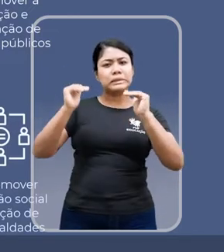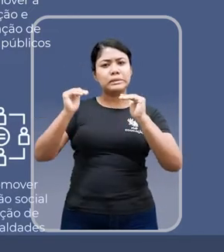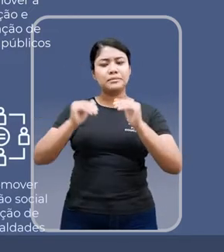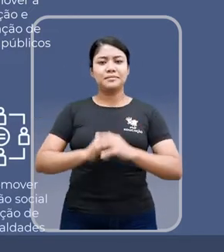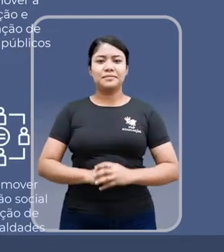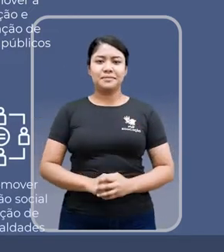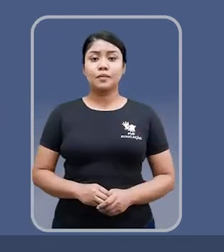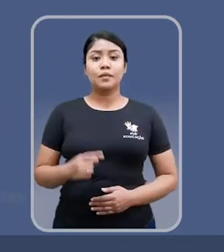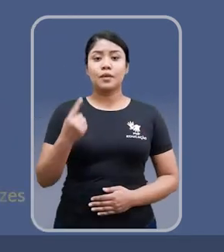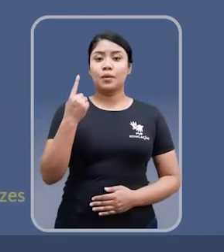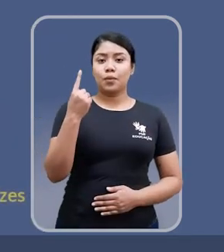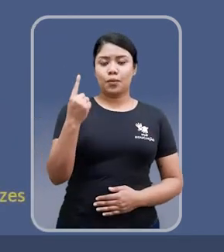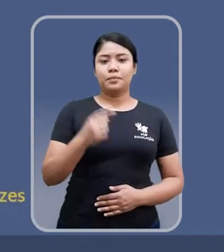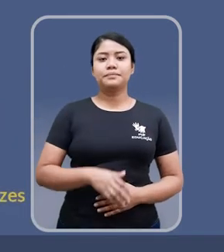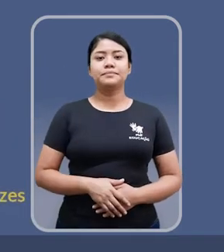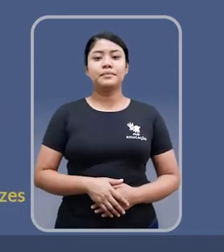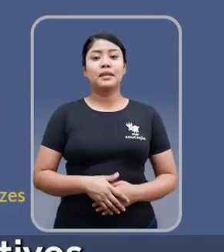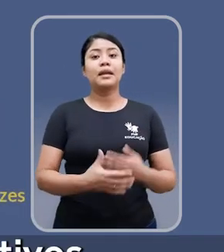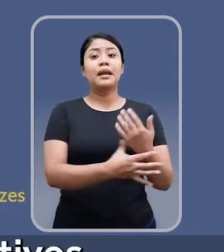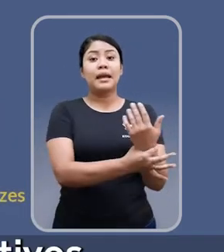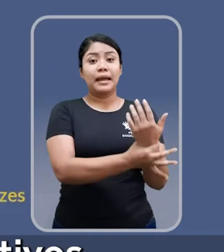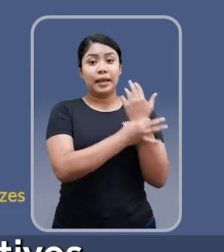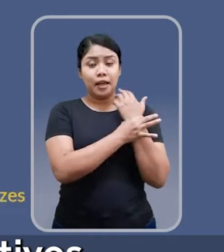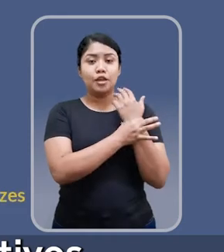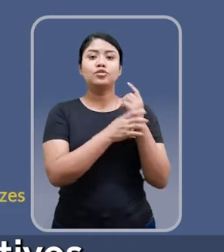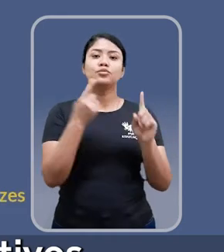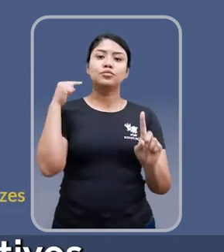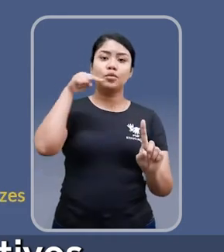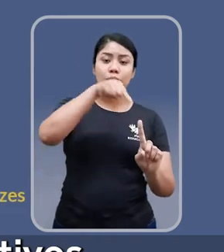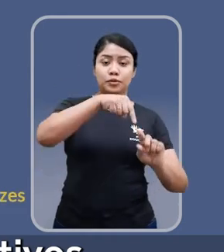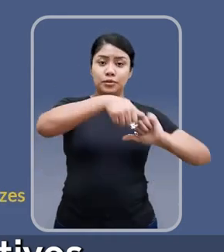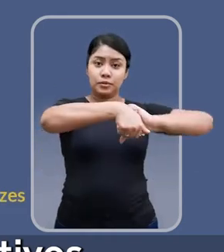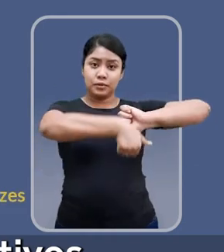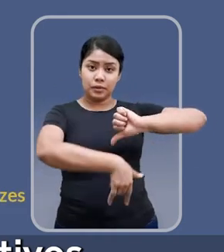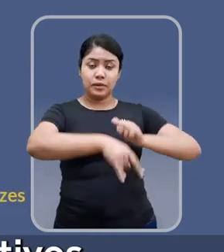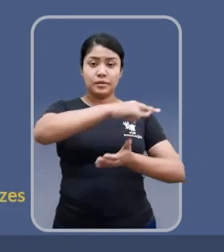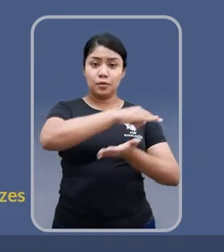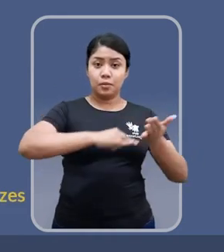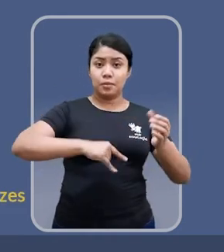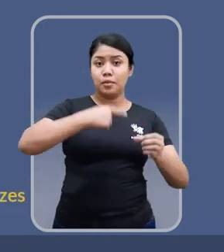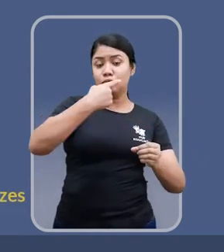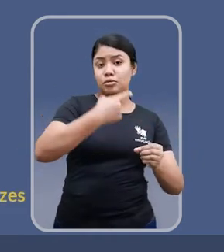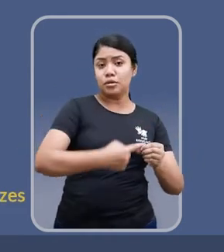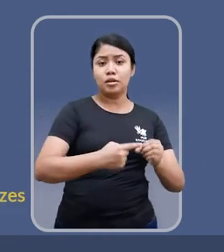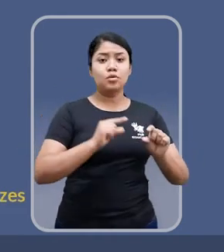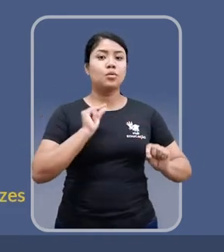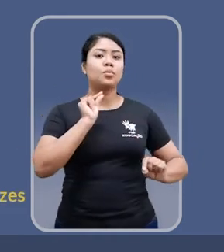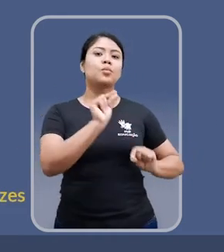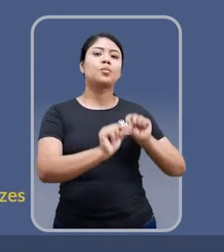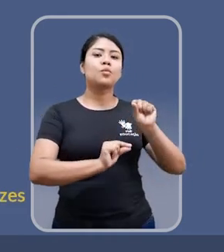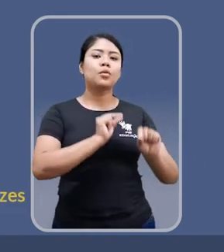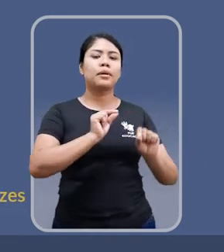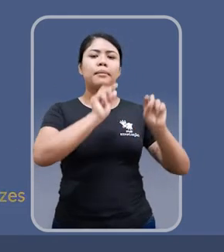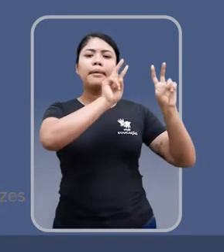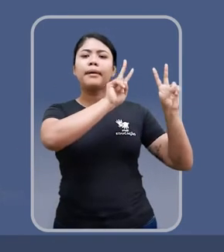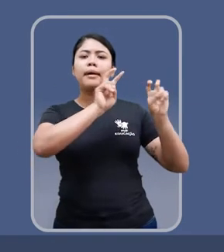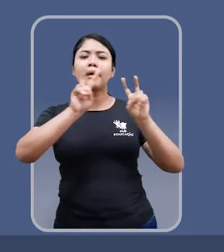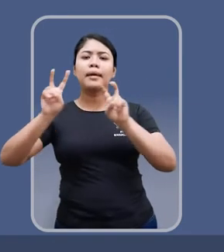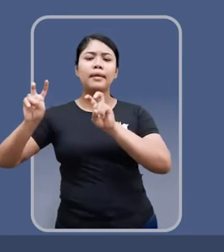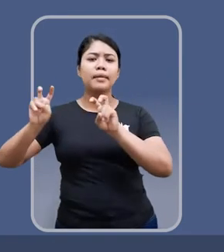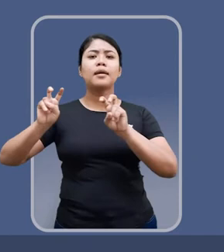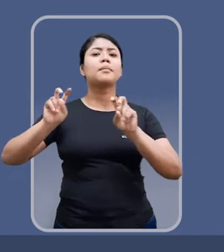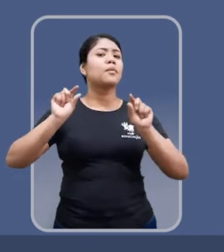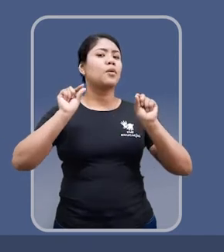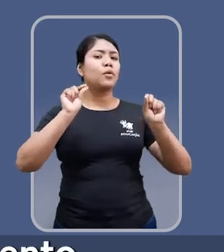de desigualdades. O primeiro pilar que é garantir a efetivação dos objetivos e diretrizes do Plano busca agregar aqueles